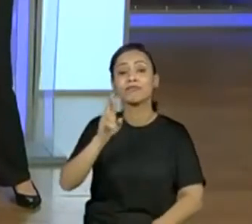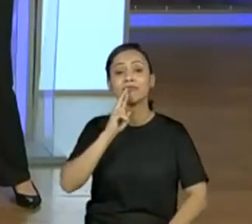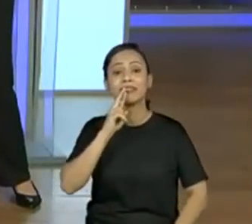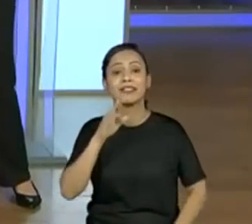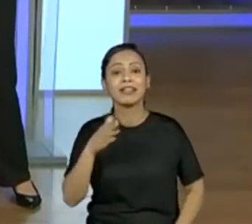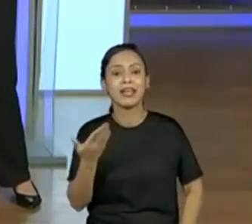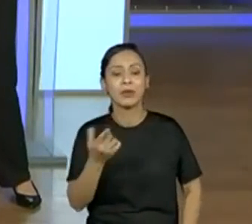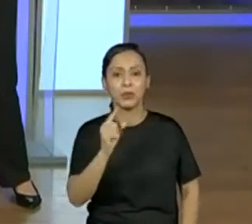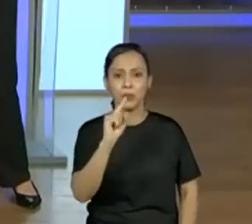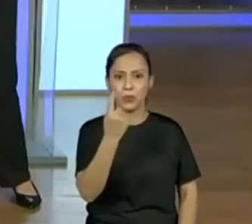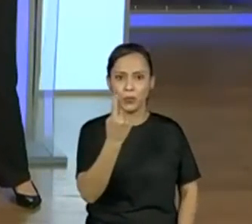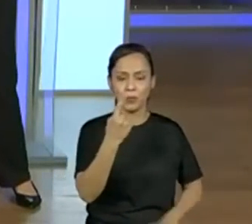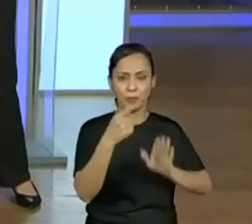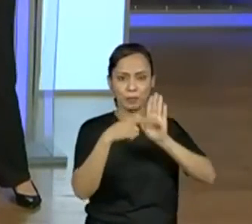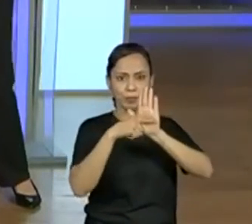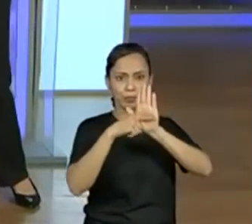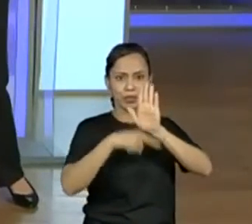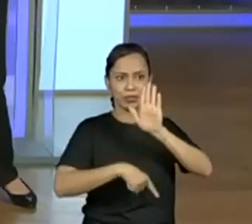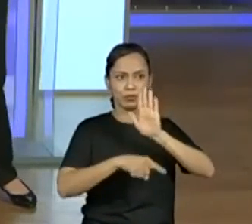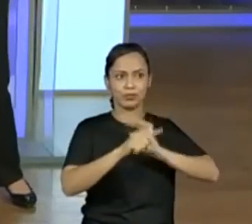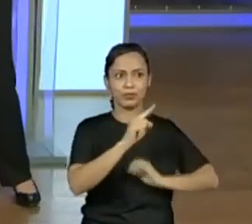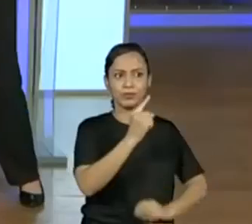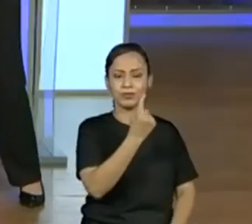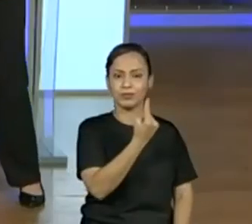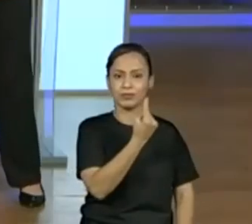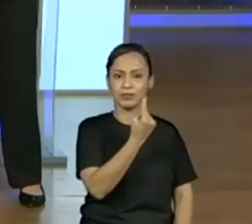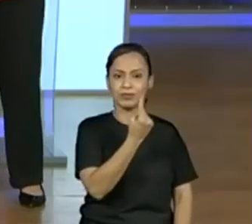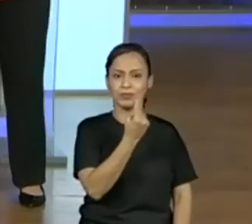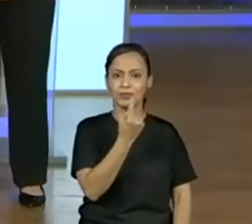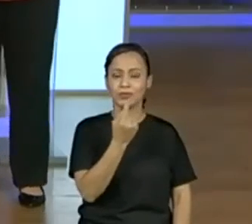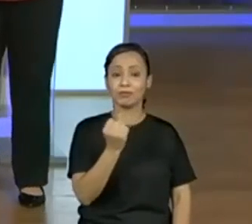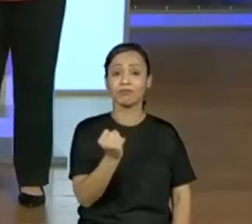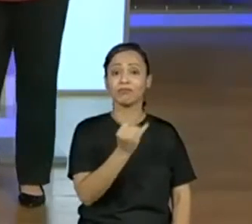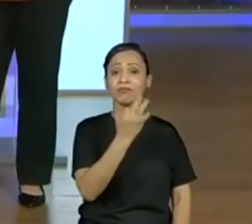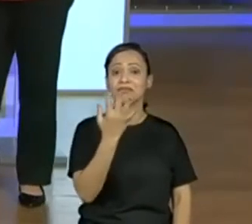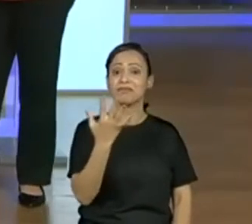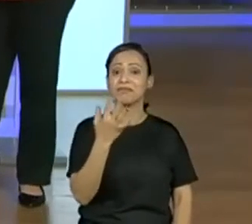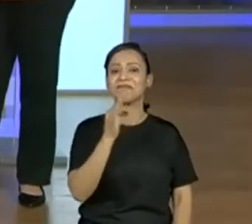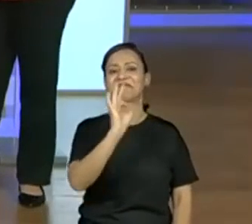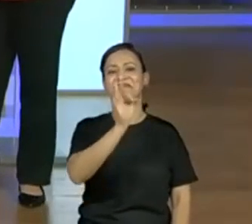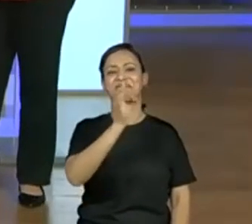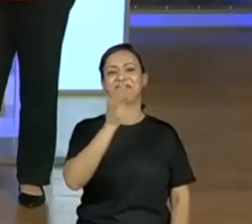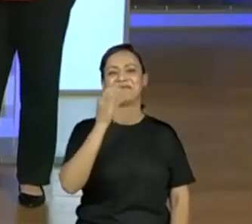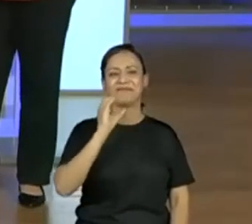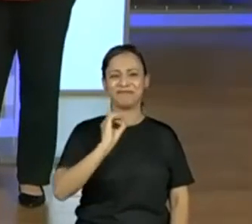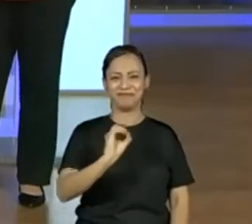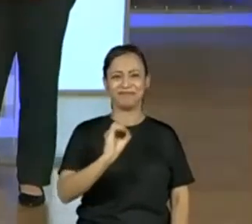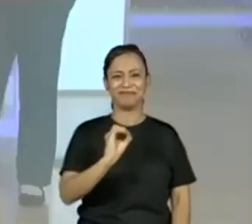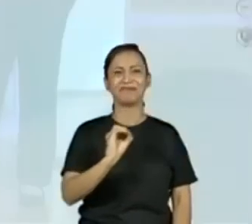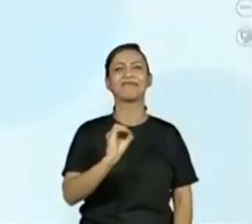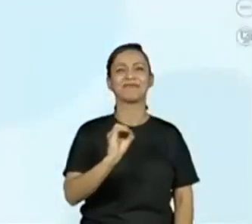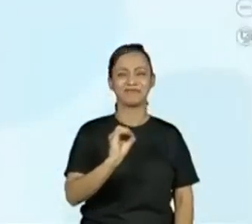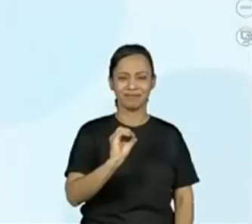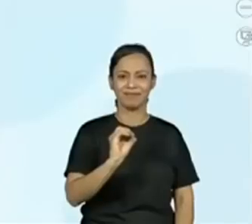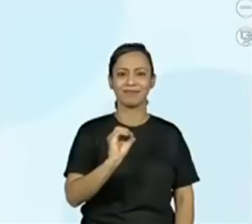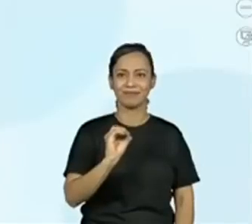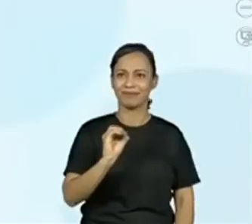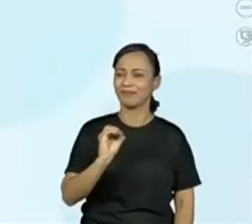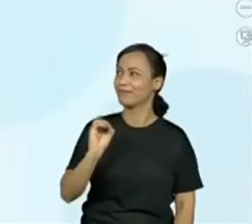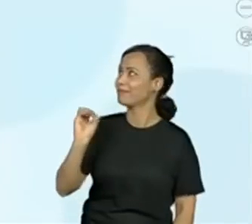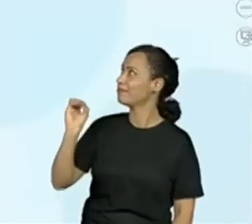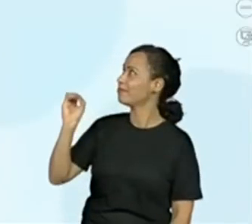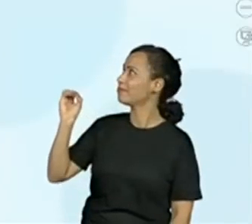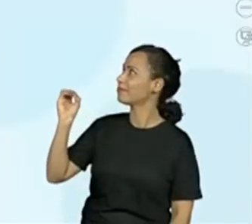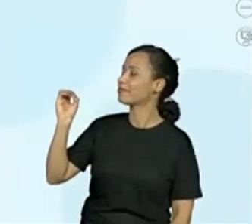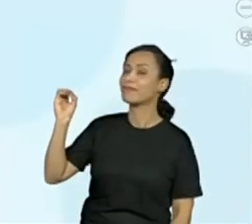1 menos 1 é igual a 0. Isso mesmo. 0. Vamos colocar o 0 aqui.